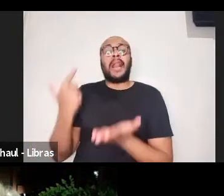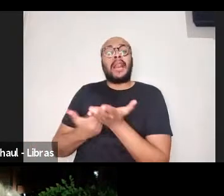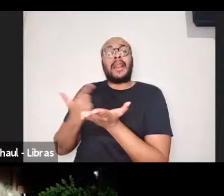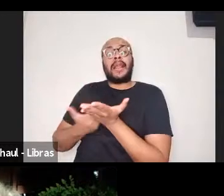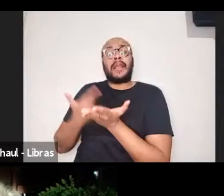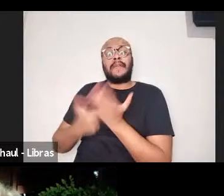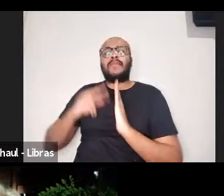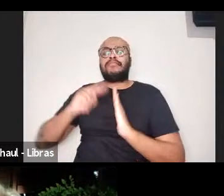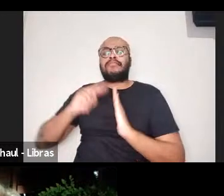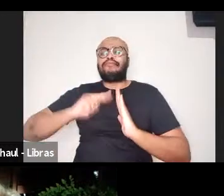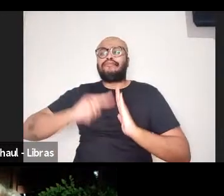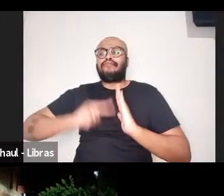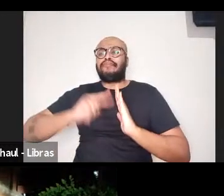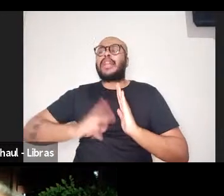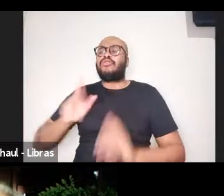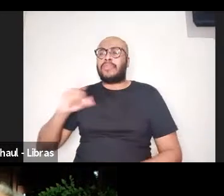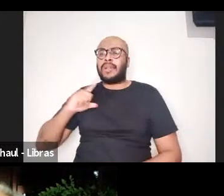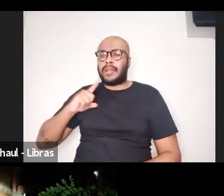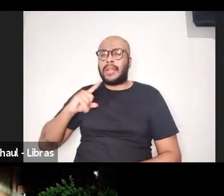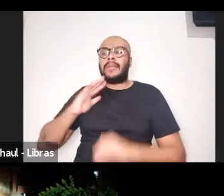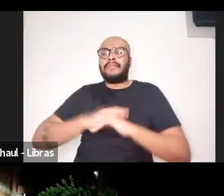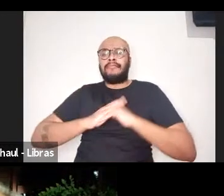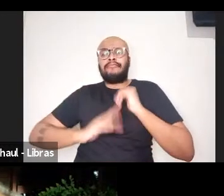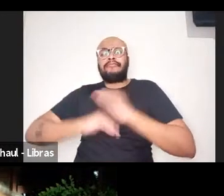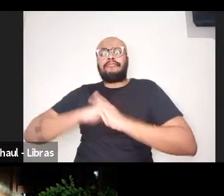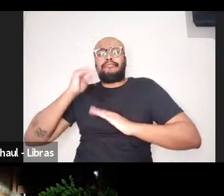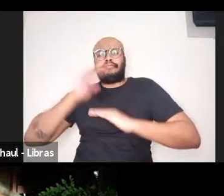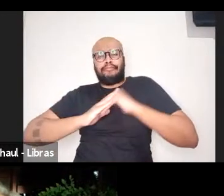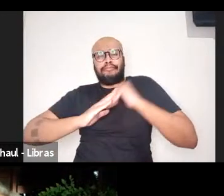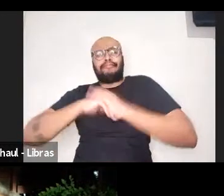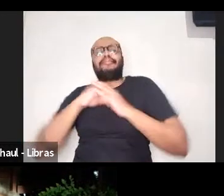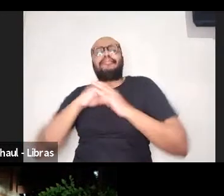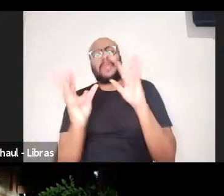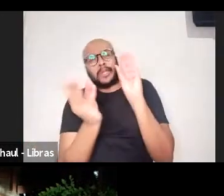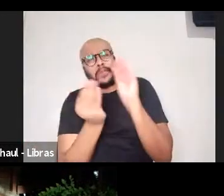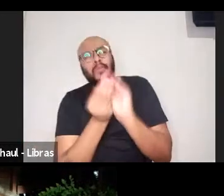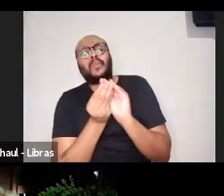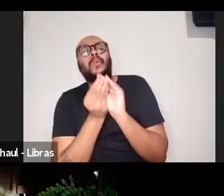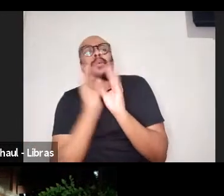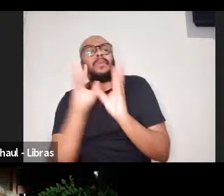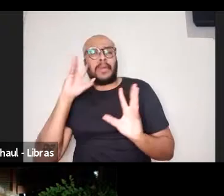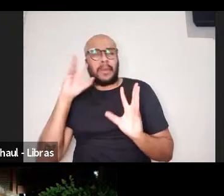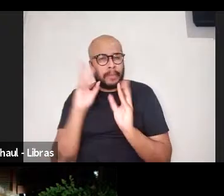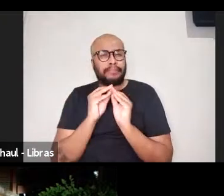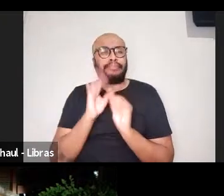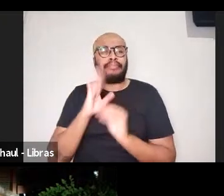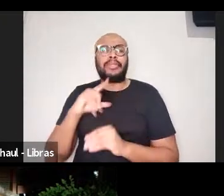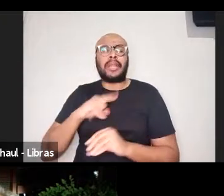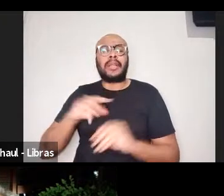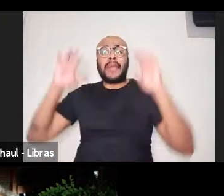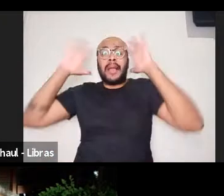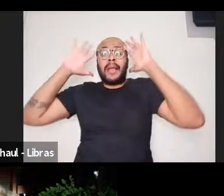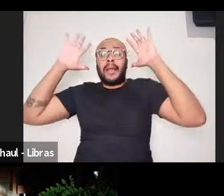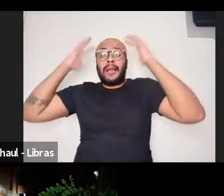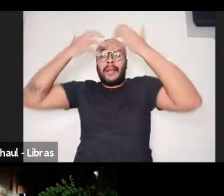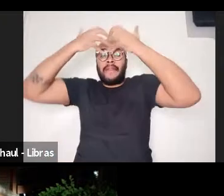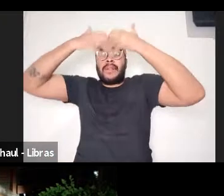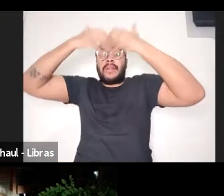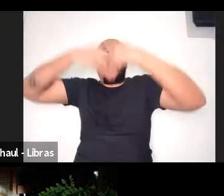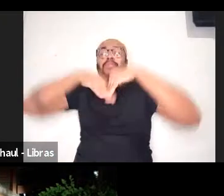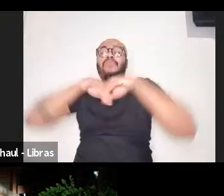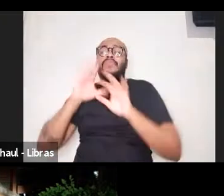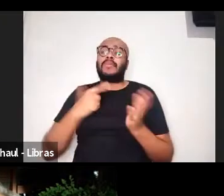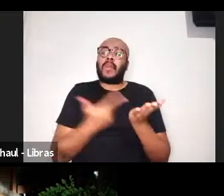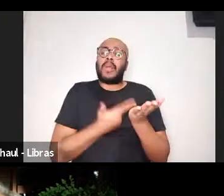lidos, embora se construa um resumo, uma compreensão, uma reflexão sobre aqueles livros,